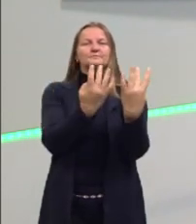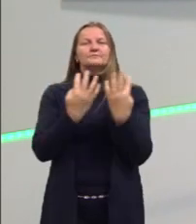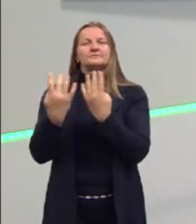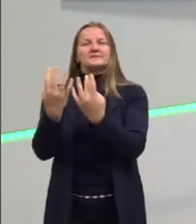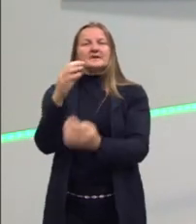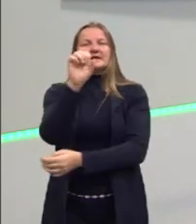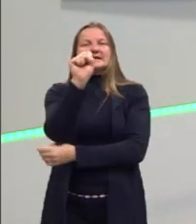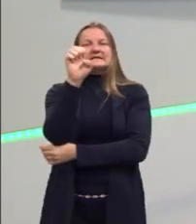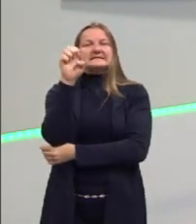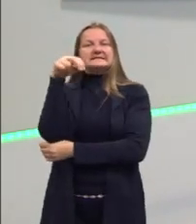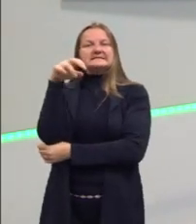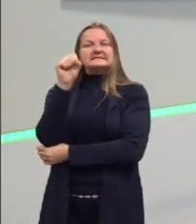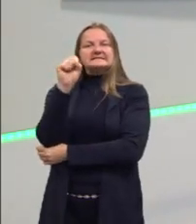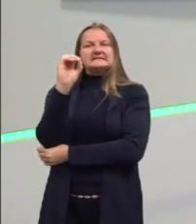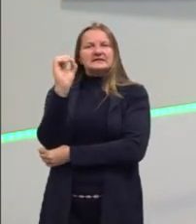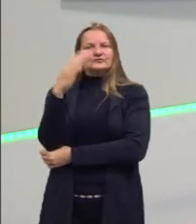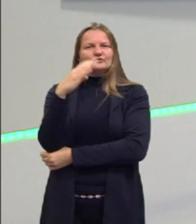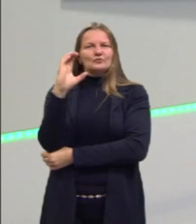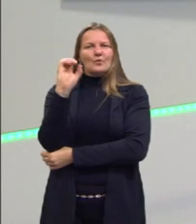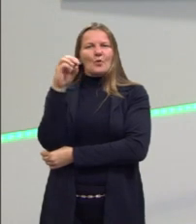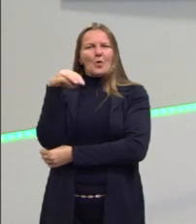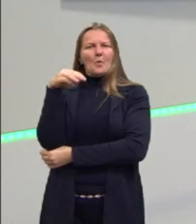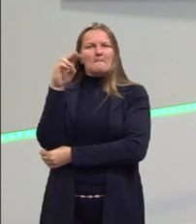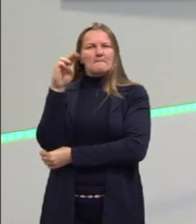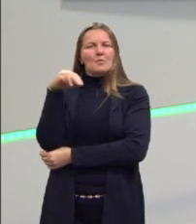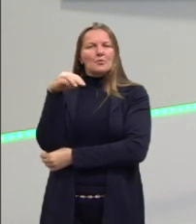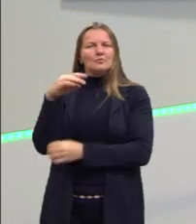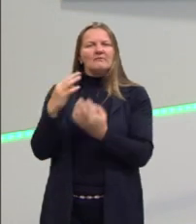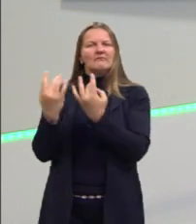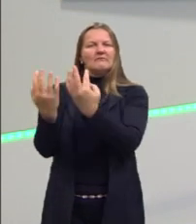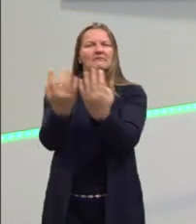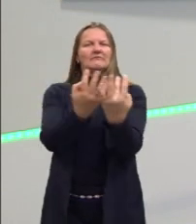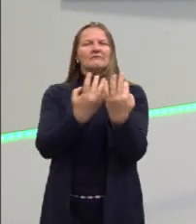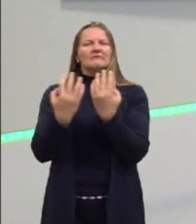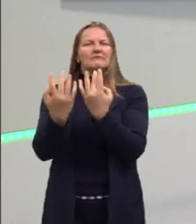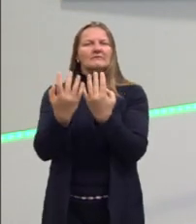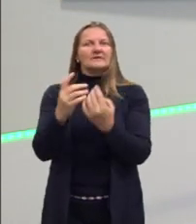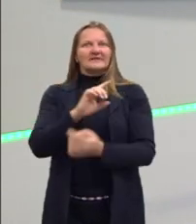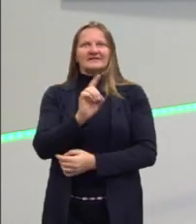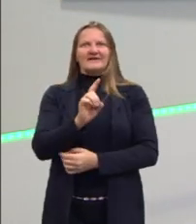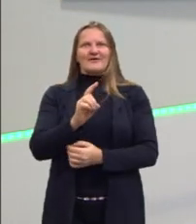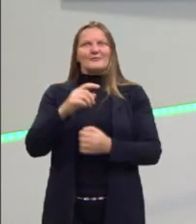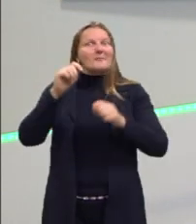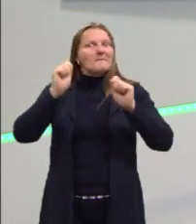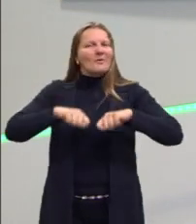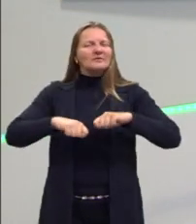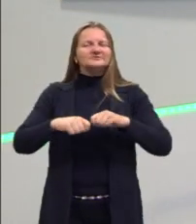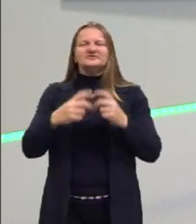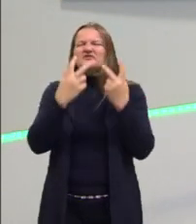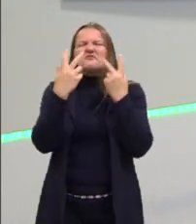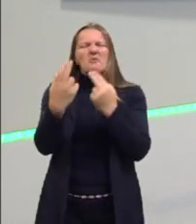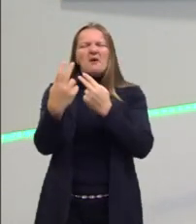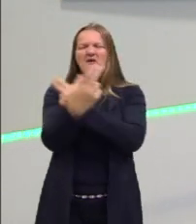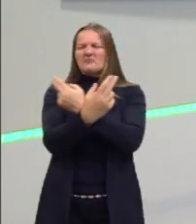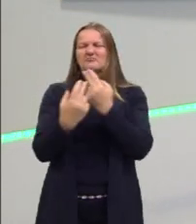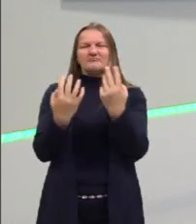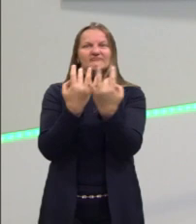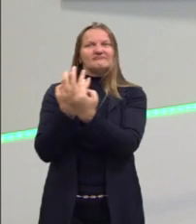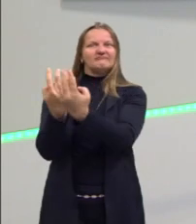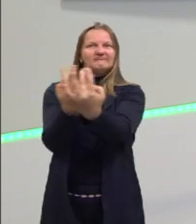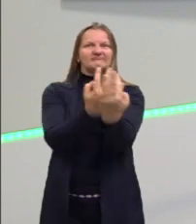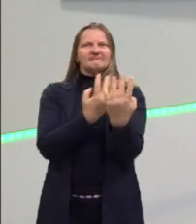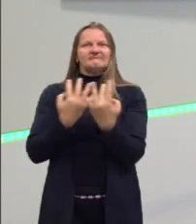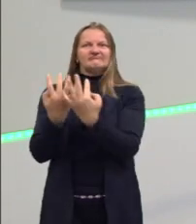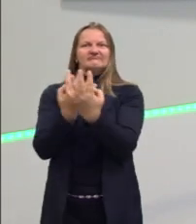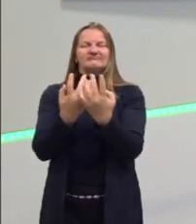competência 3. Se tu falha nesse detalhezinho, a gente vai ver em seguida, o que não pode faltar na competência 3. O